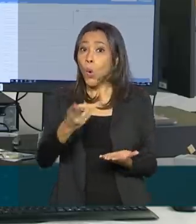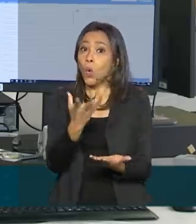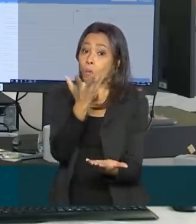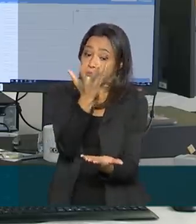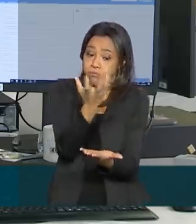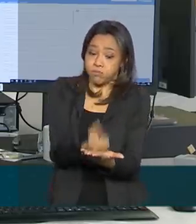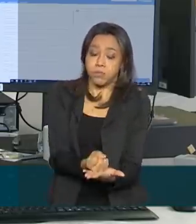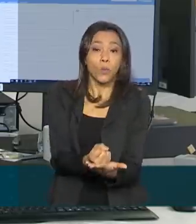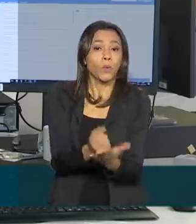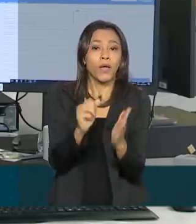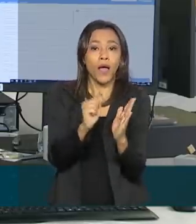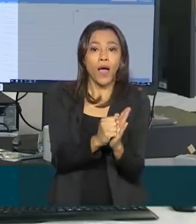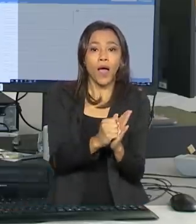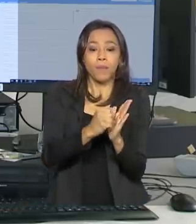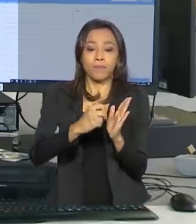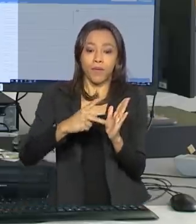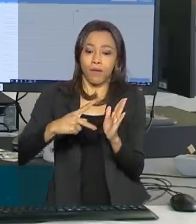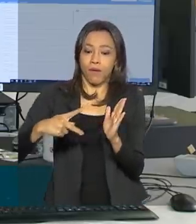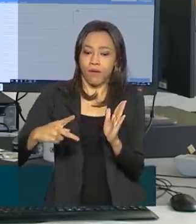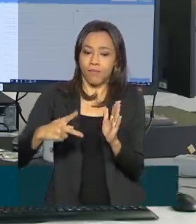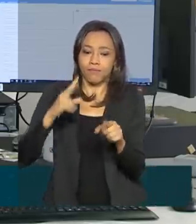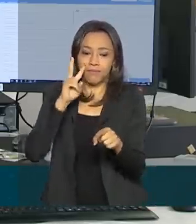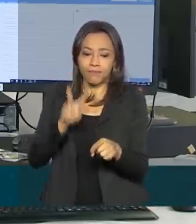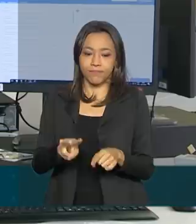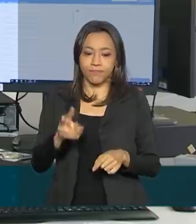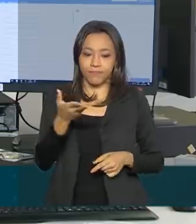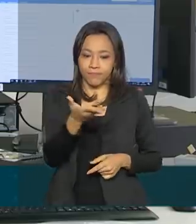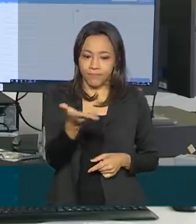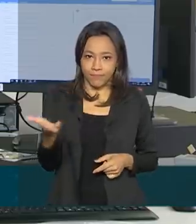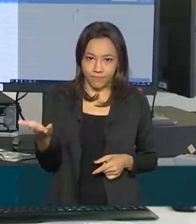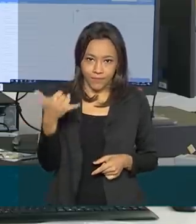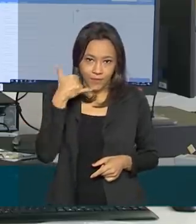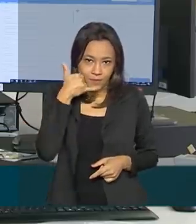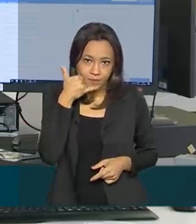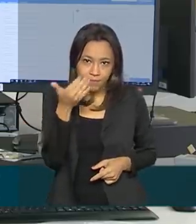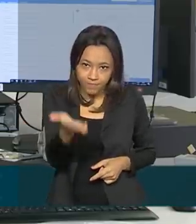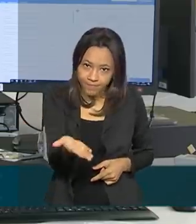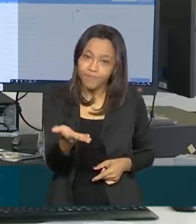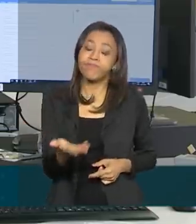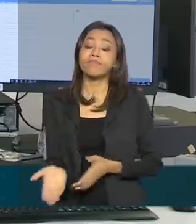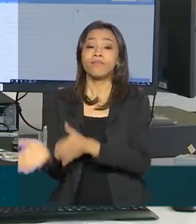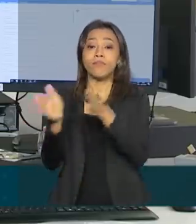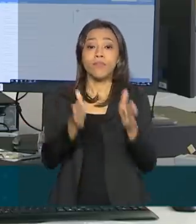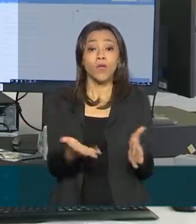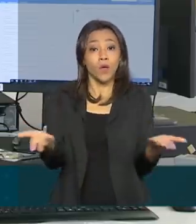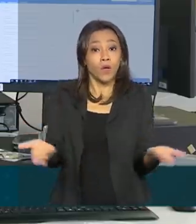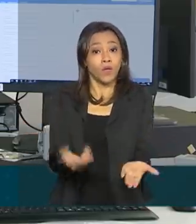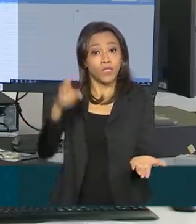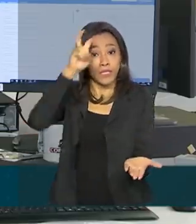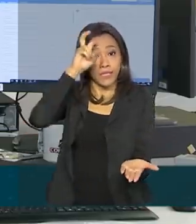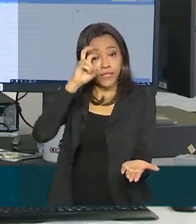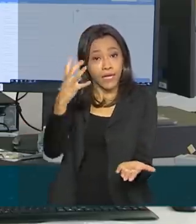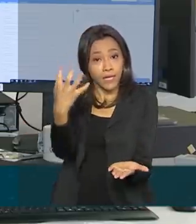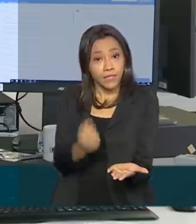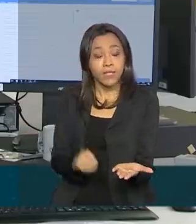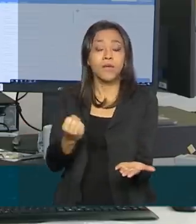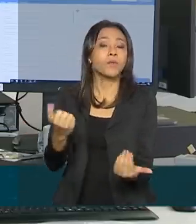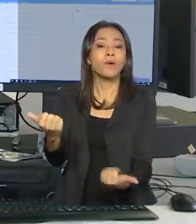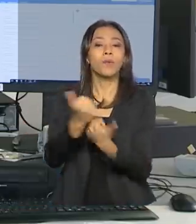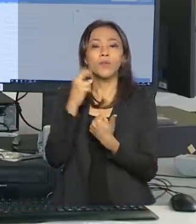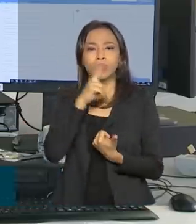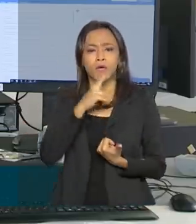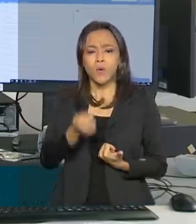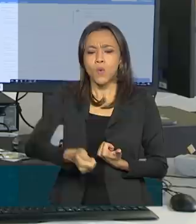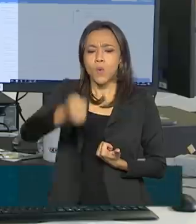aplicativo App Caixa Auxílio Emergencial no celular. Nesta quinta-feira, recebem o benefício quase 7